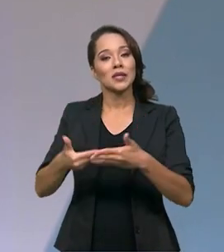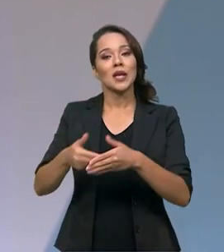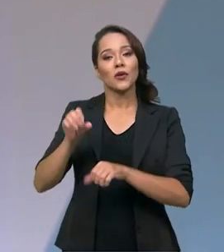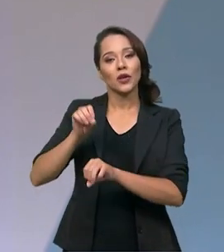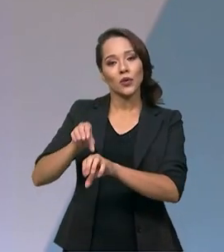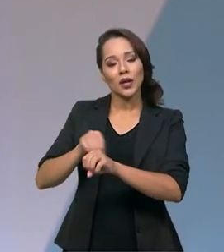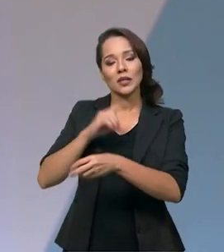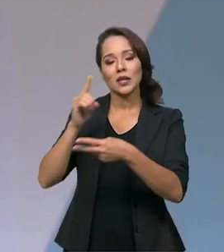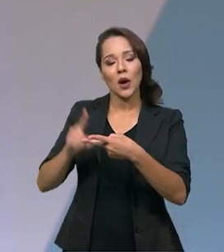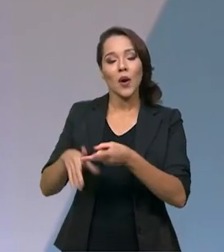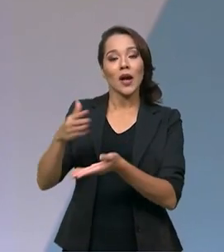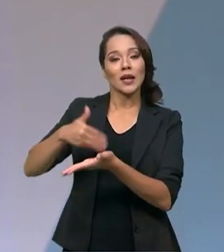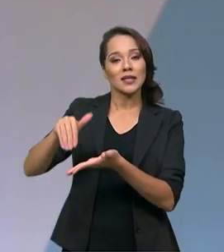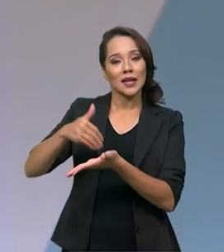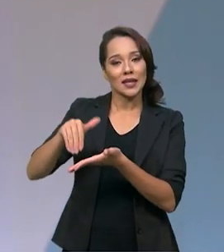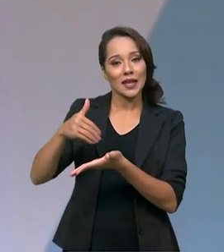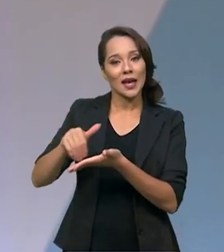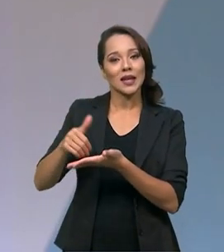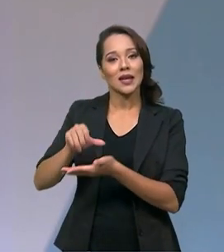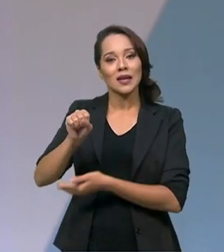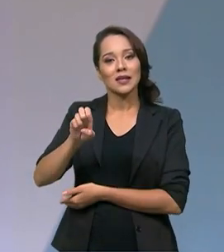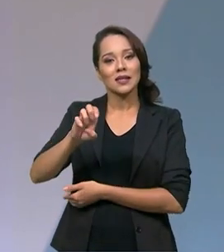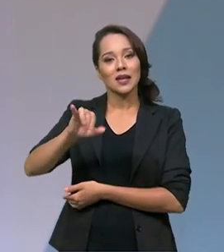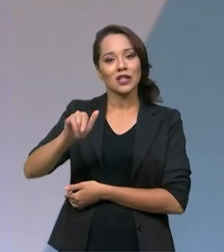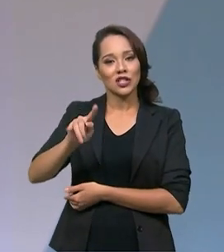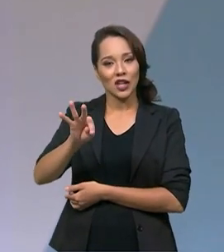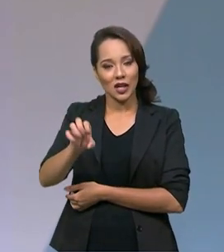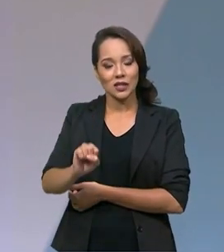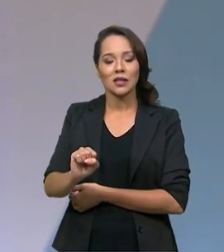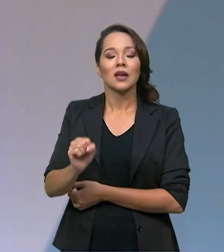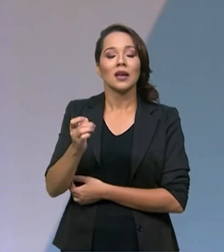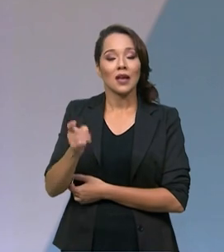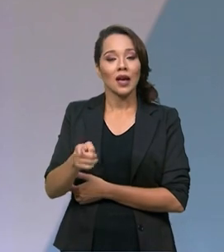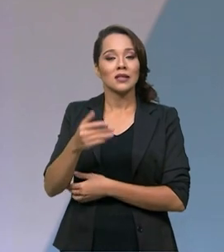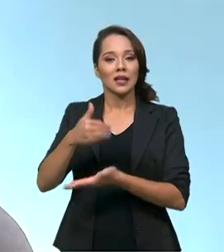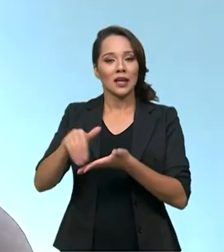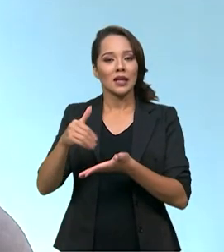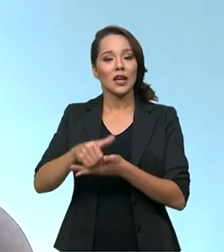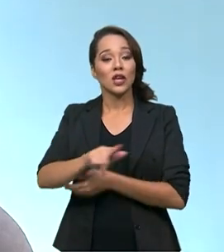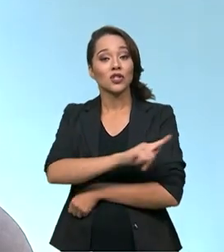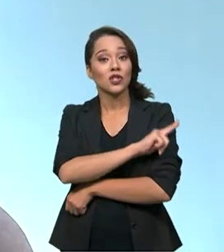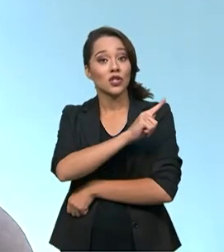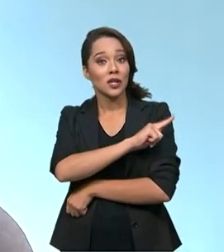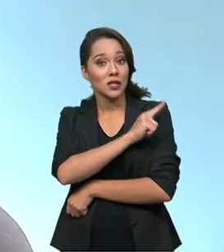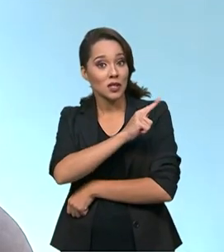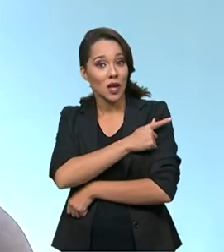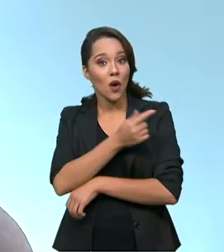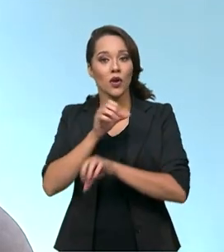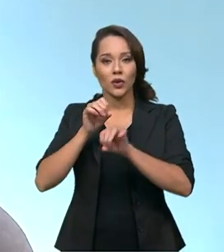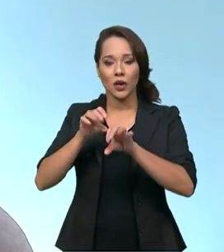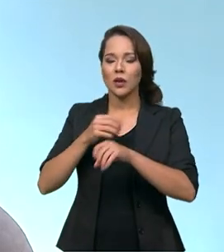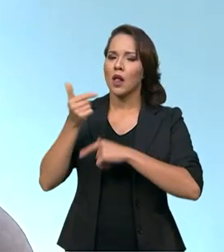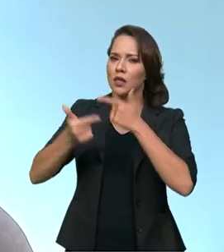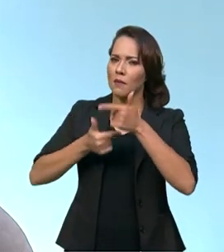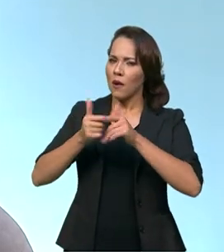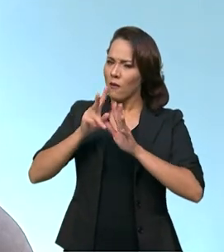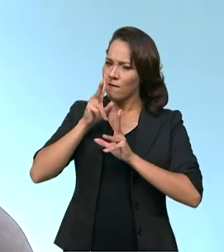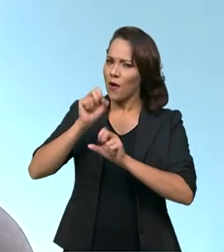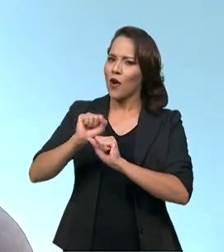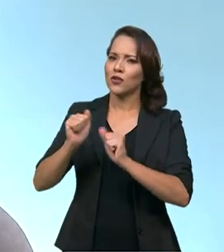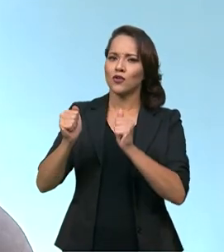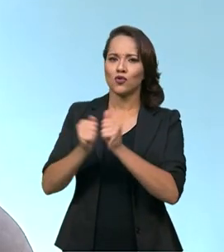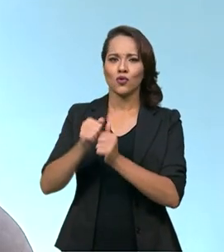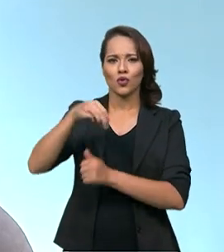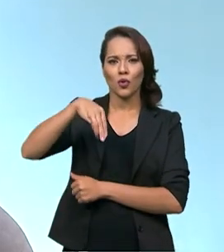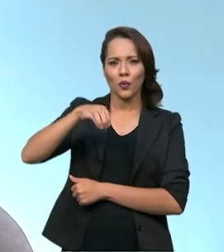Educação, a nossa Secretaria SEGETS, né, Secretaria de Gestão do Trabalho, Educação e Saúde, trabalhou fortemente em conjunto